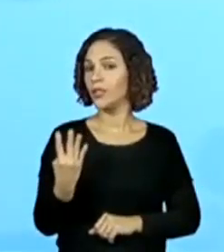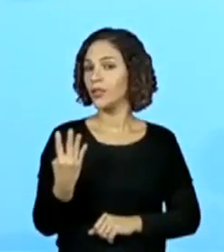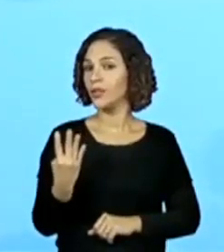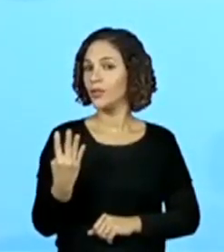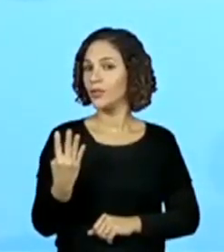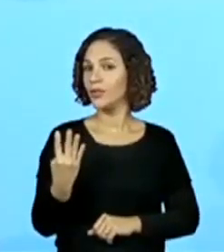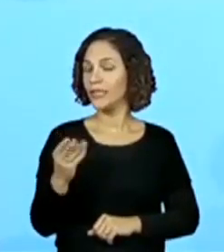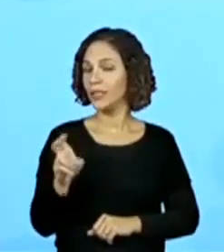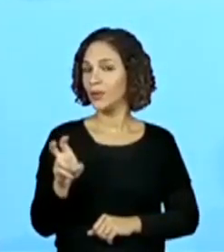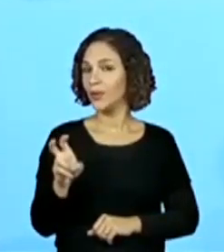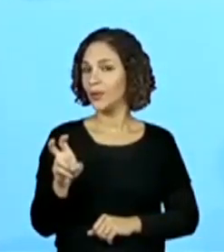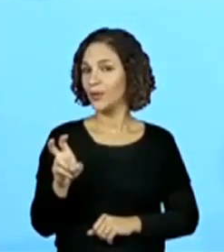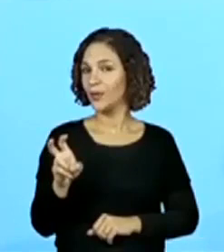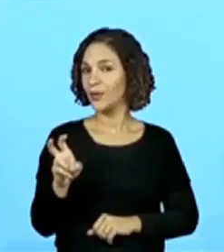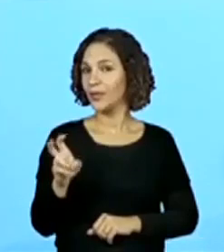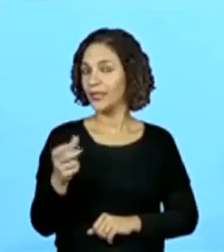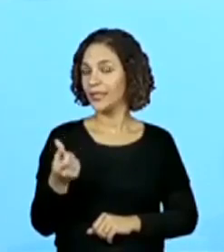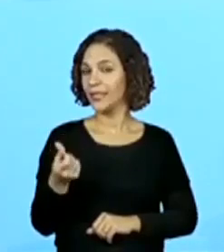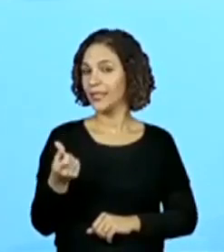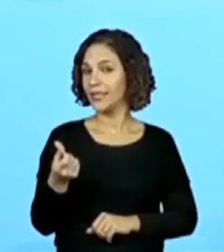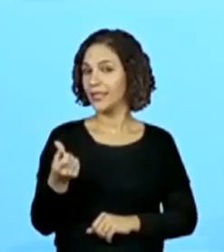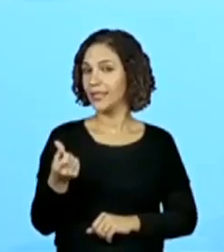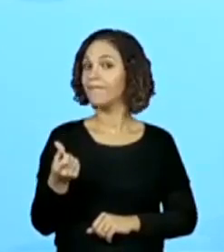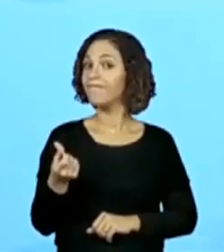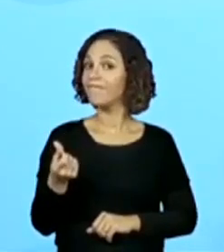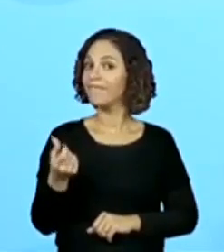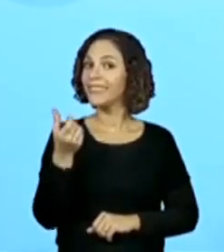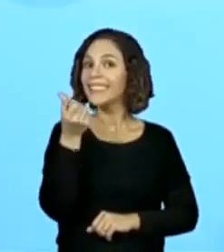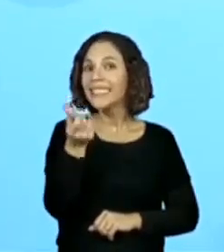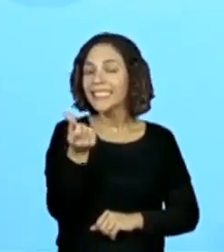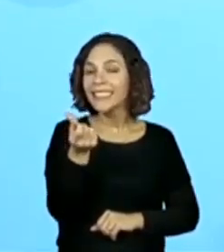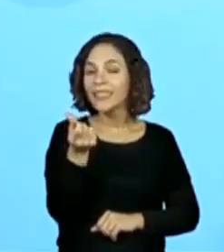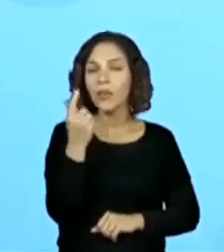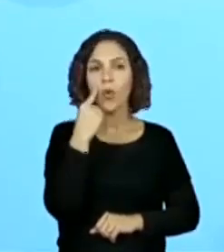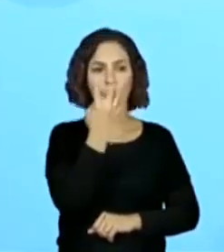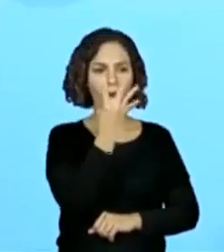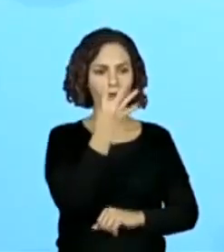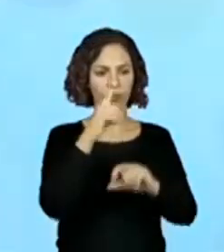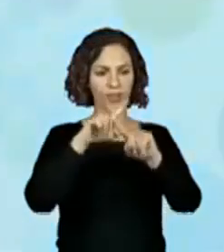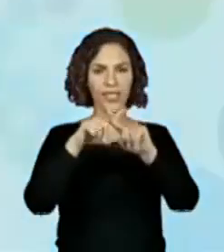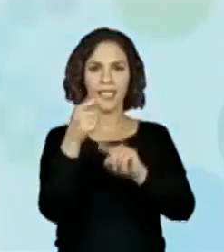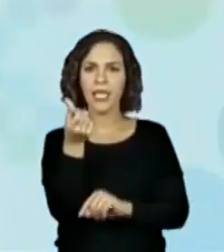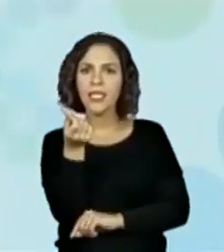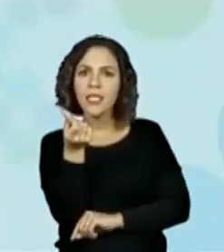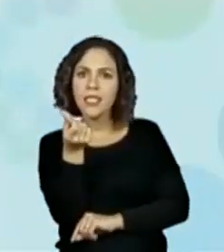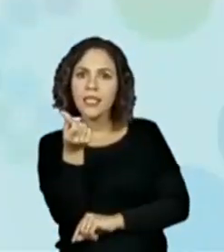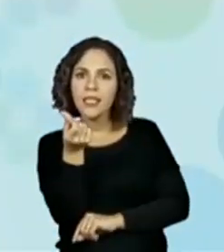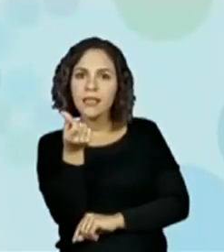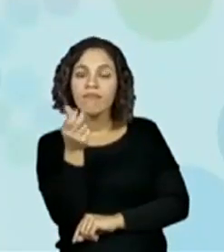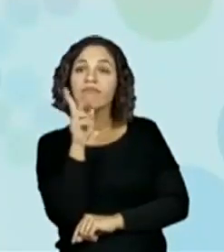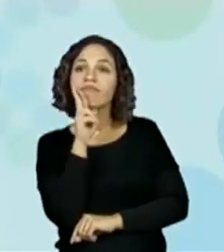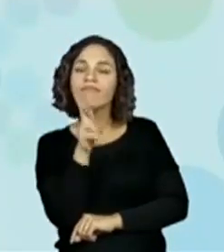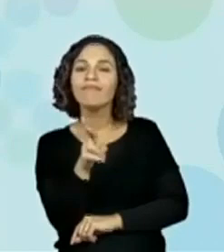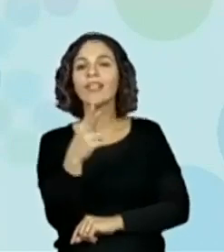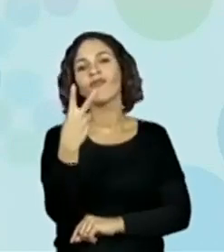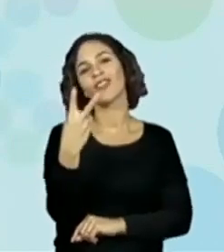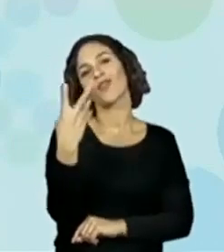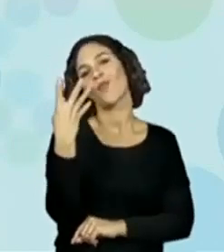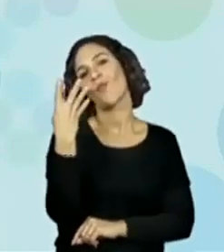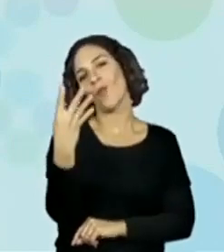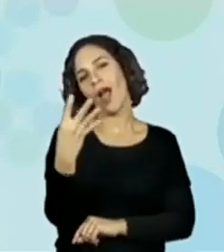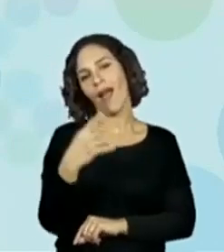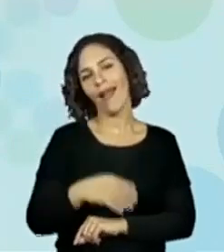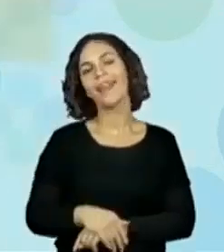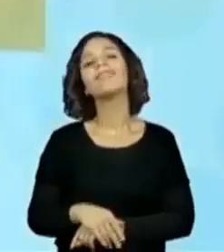quatro, cinco, seis. Quatro vezes seis vai dar vinte